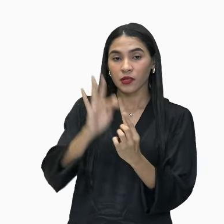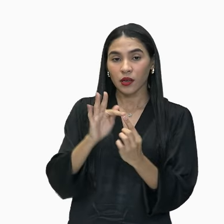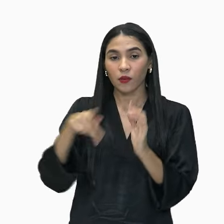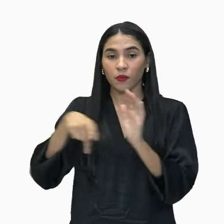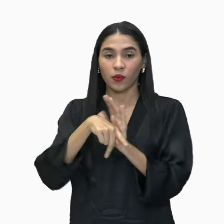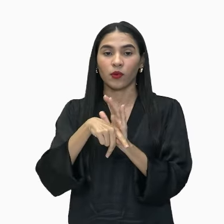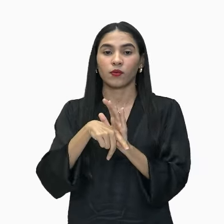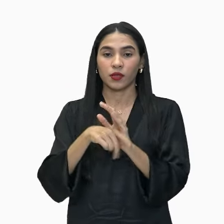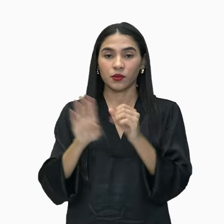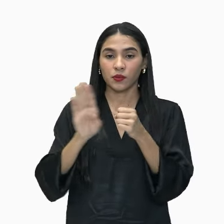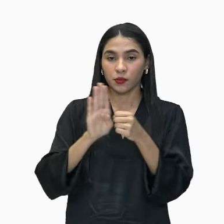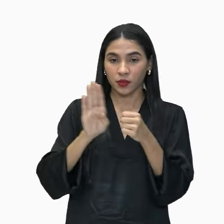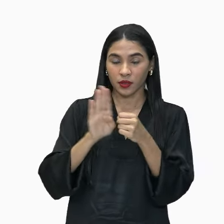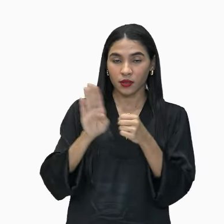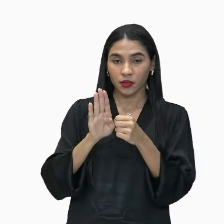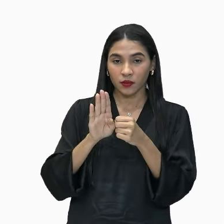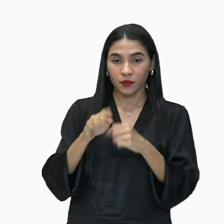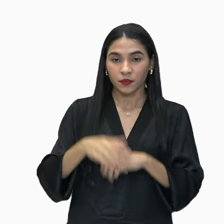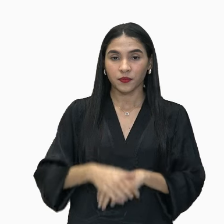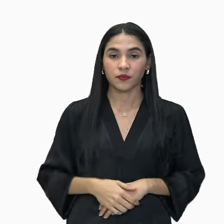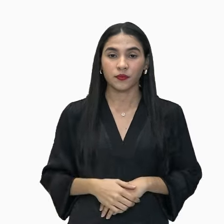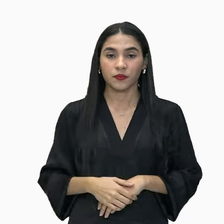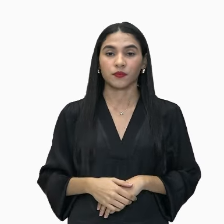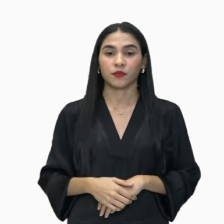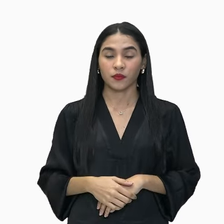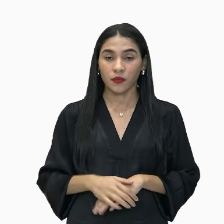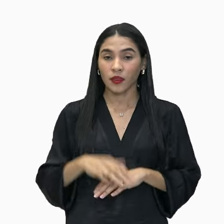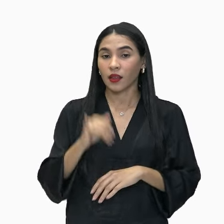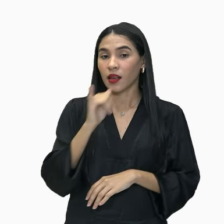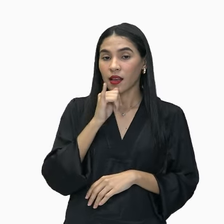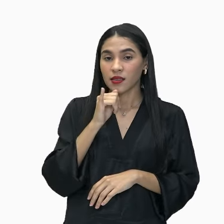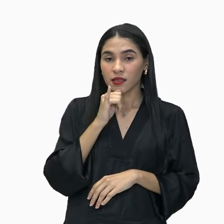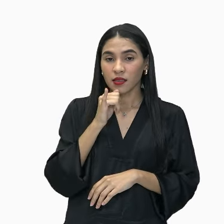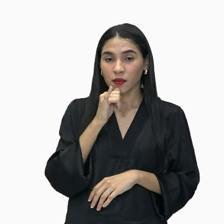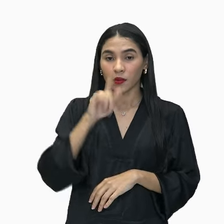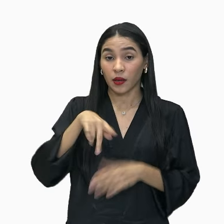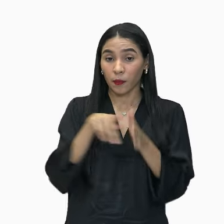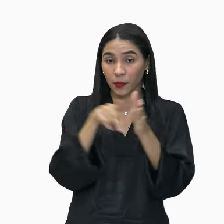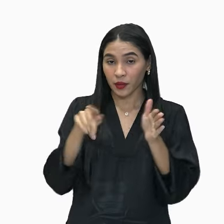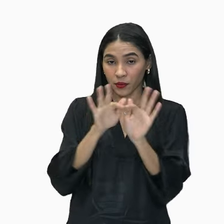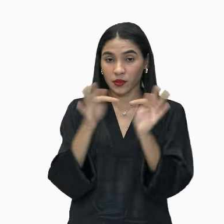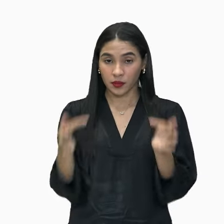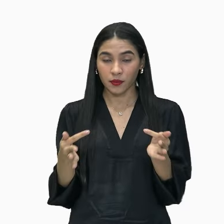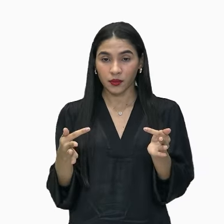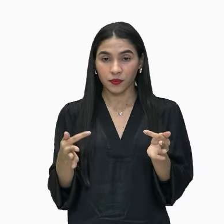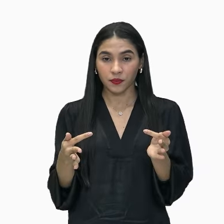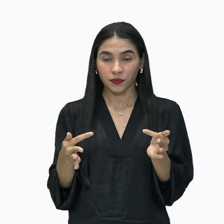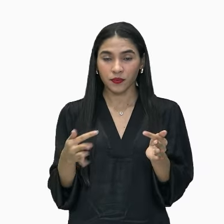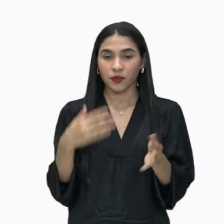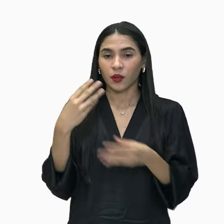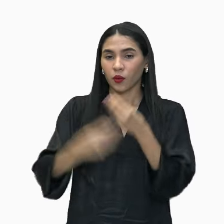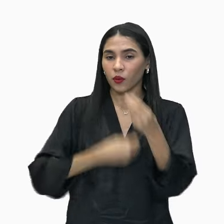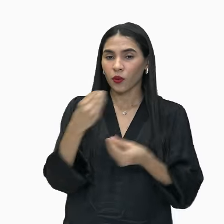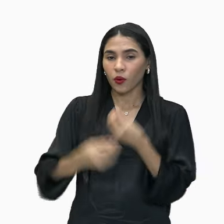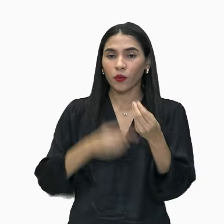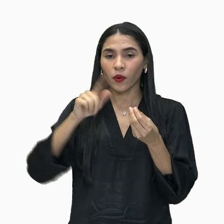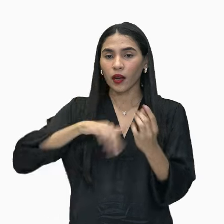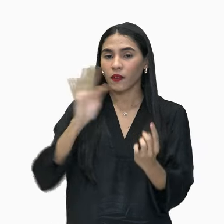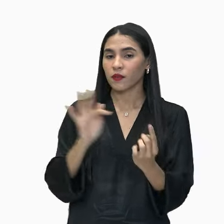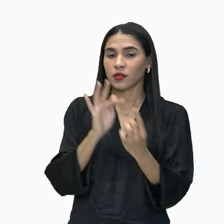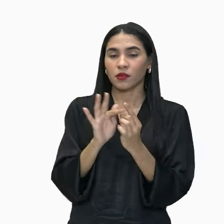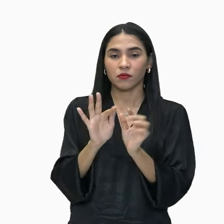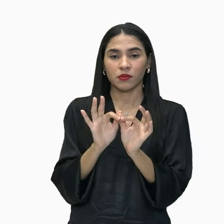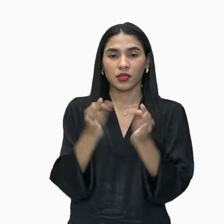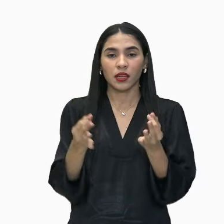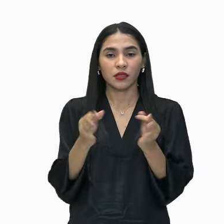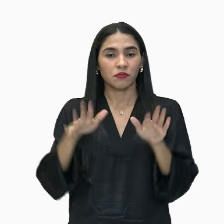próprias de substantivo. Claro, quando estão no período simples, tá? E que funções sintáticas são essas,